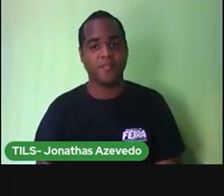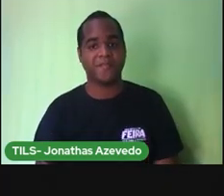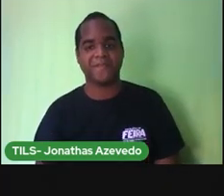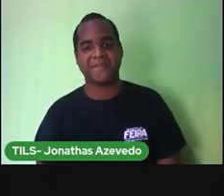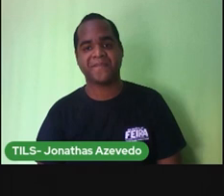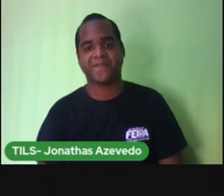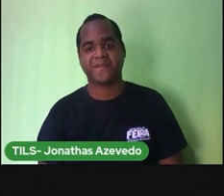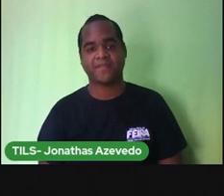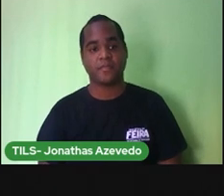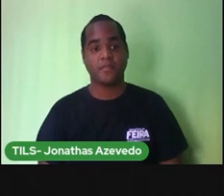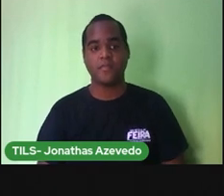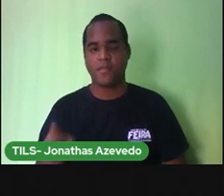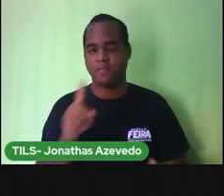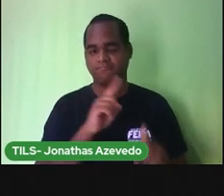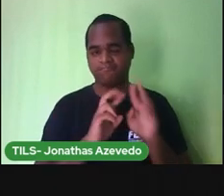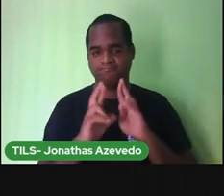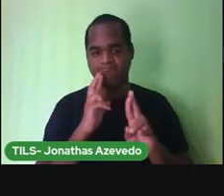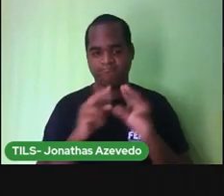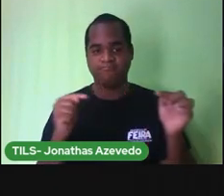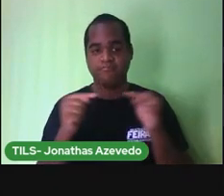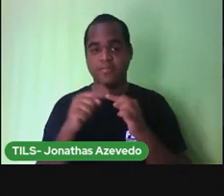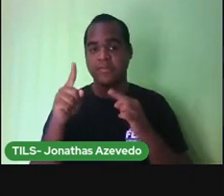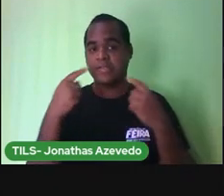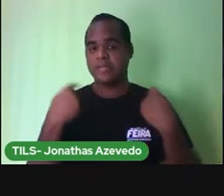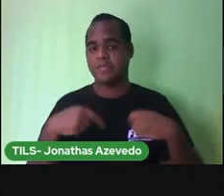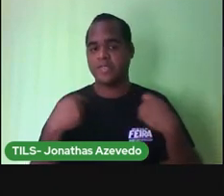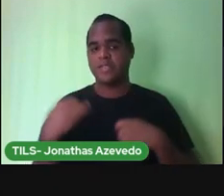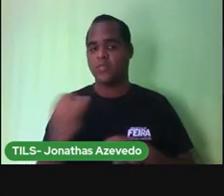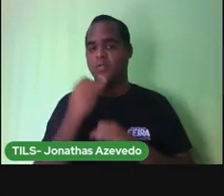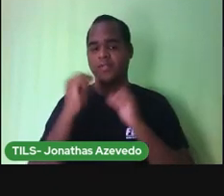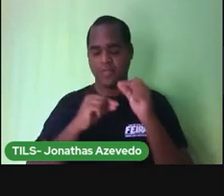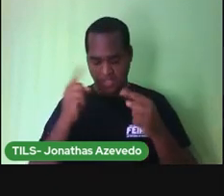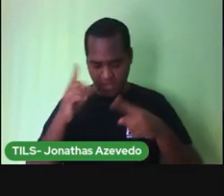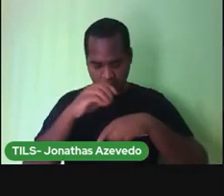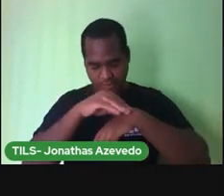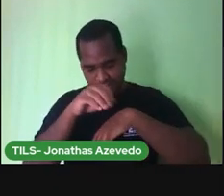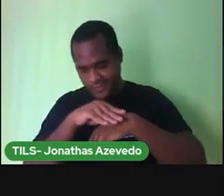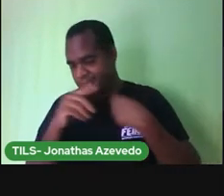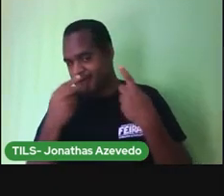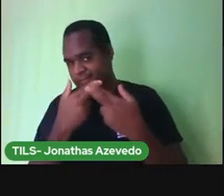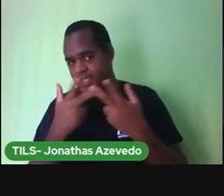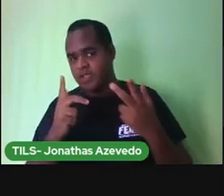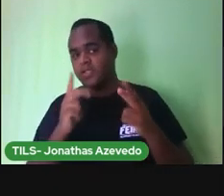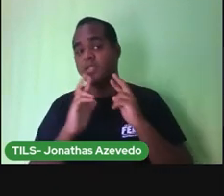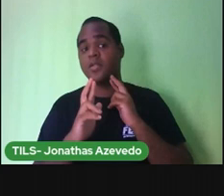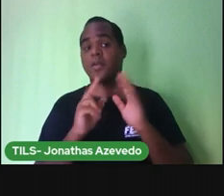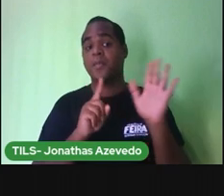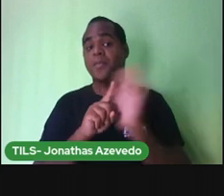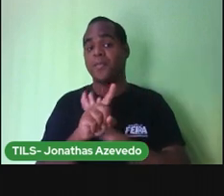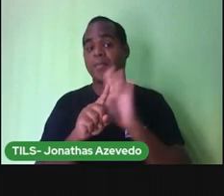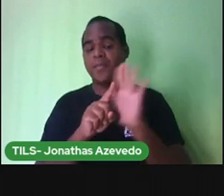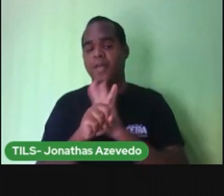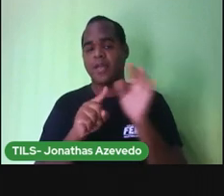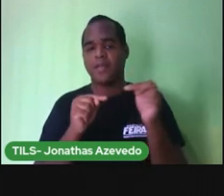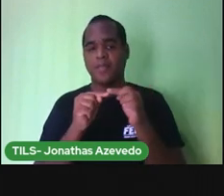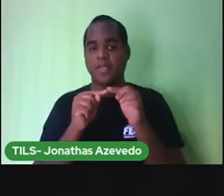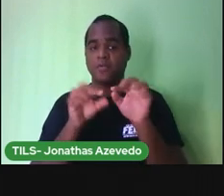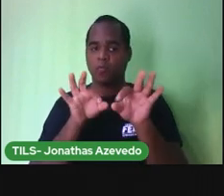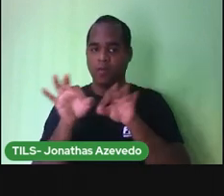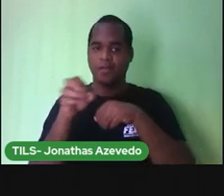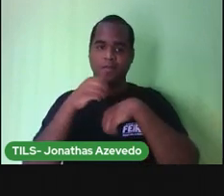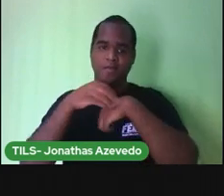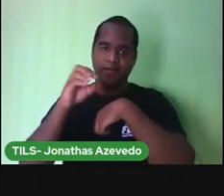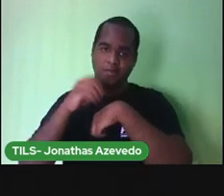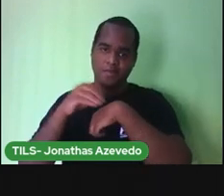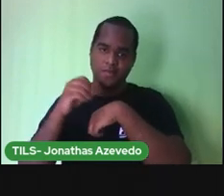você vai precisar do caderno de orientações. Porque as perguntas e a orientação